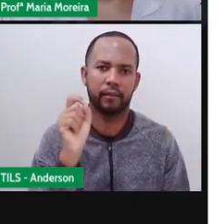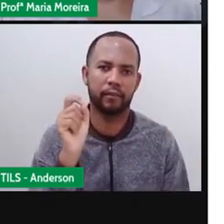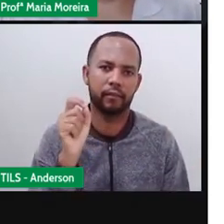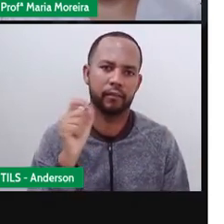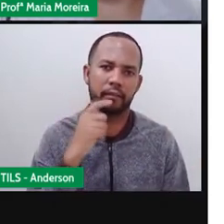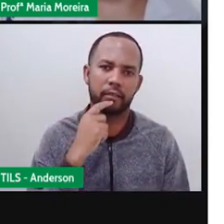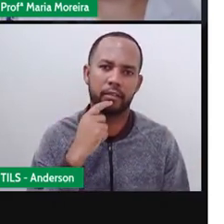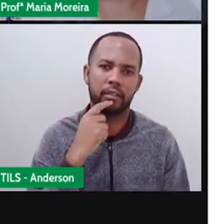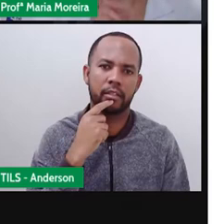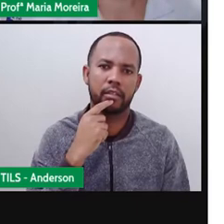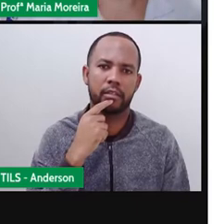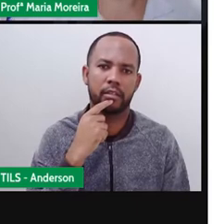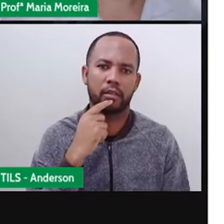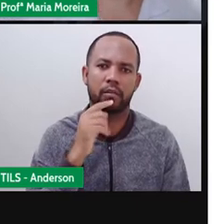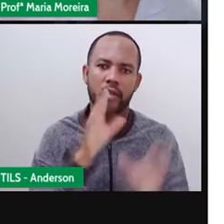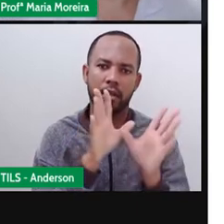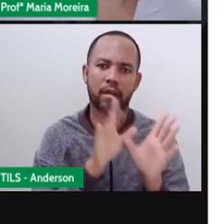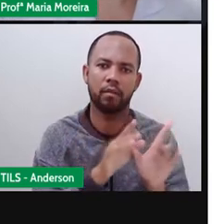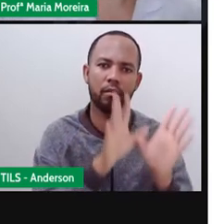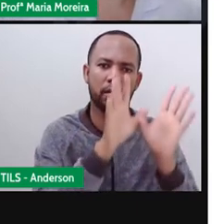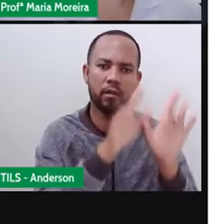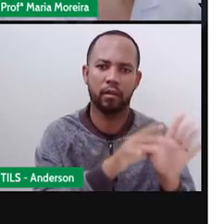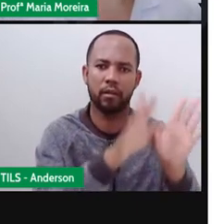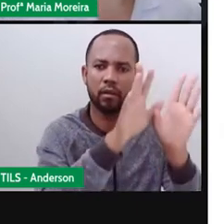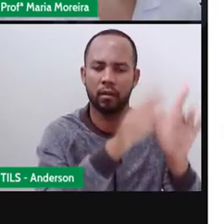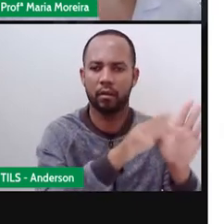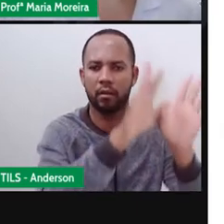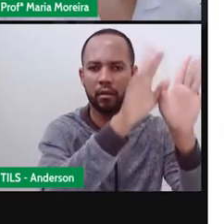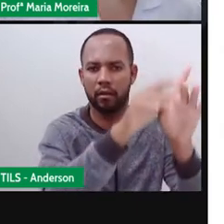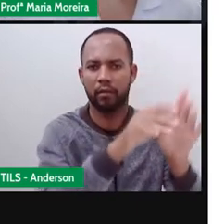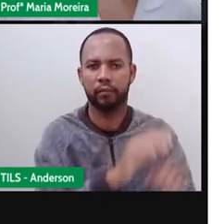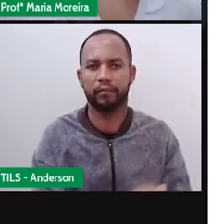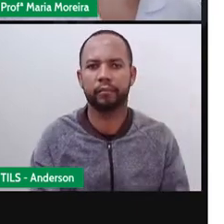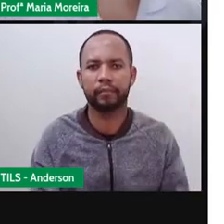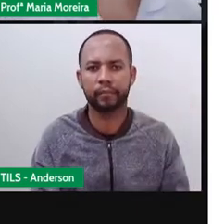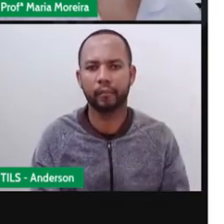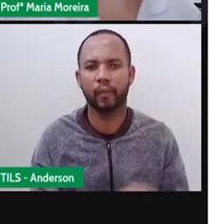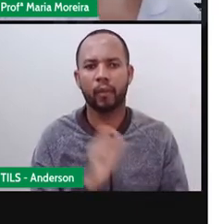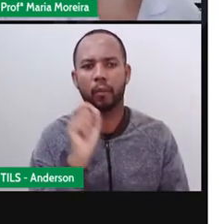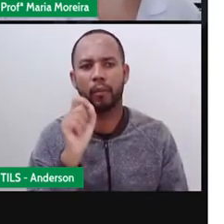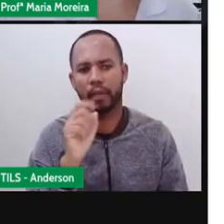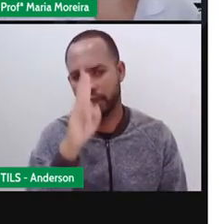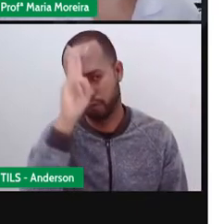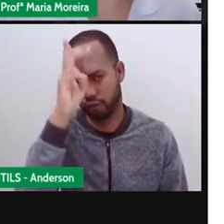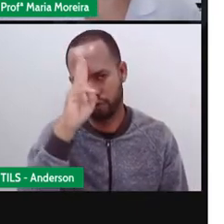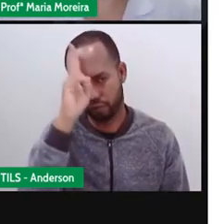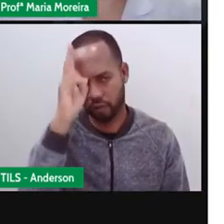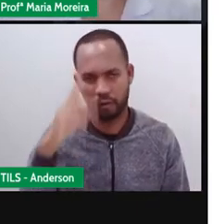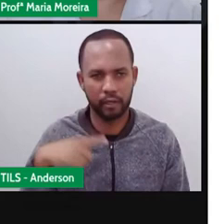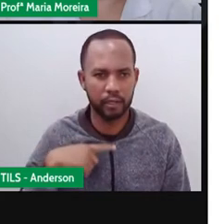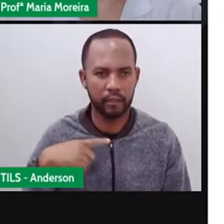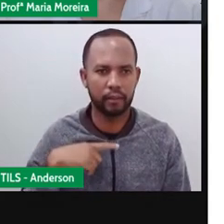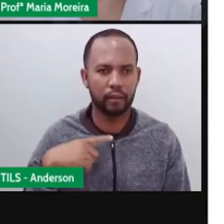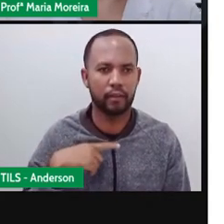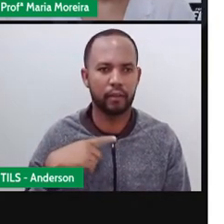repararam que até agora a próxima está tratando sobre animais vertebrados. O leão, ele é o quê? O animal